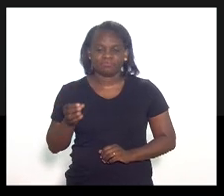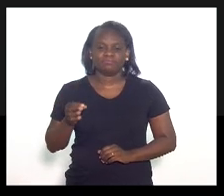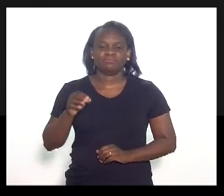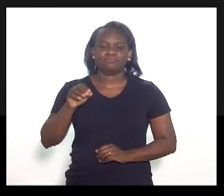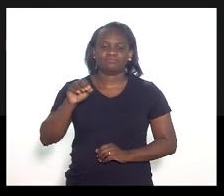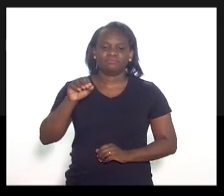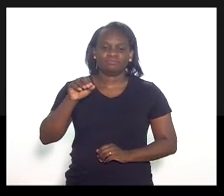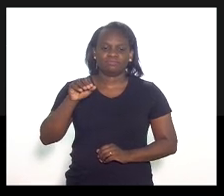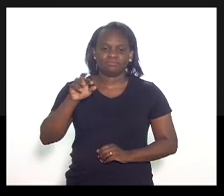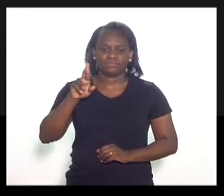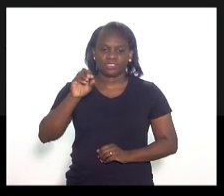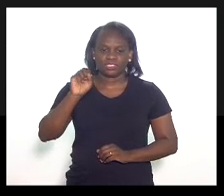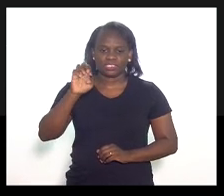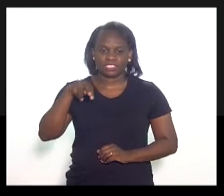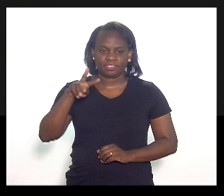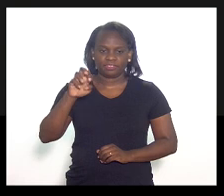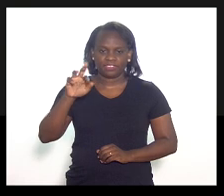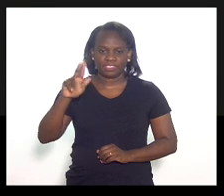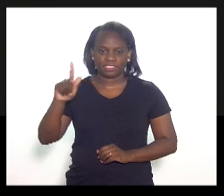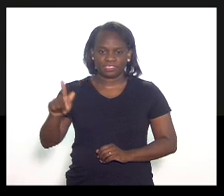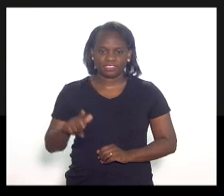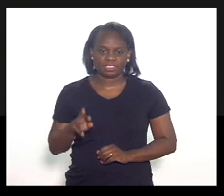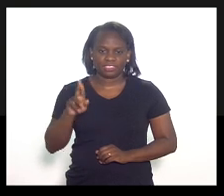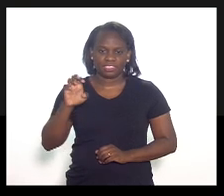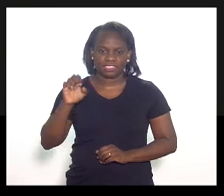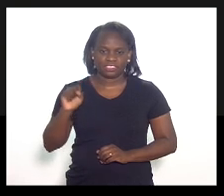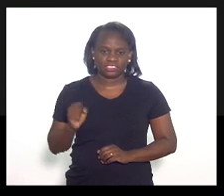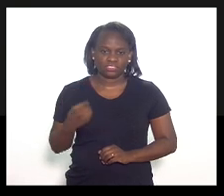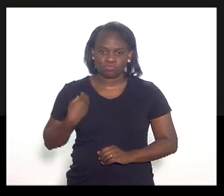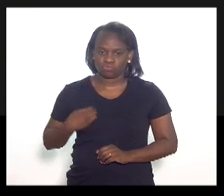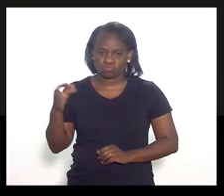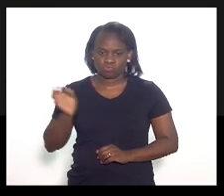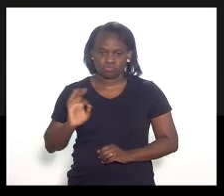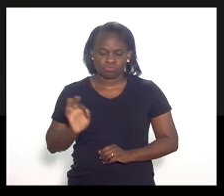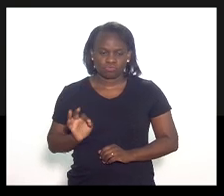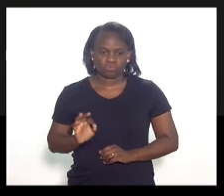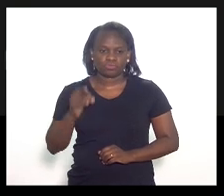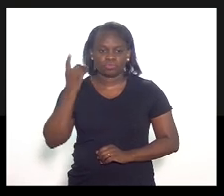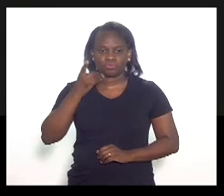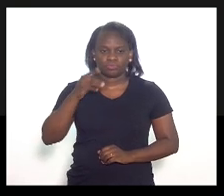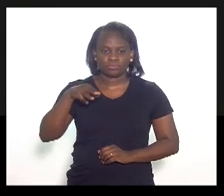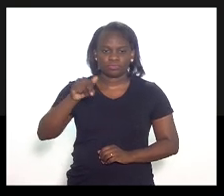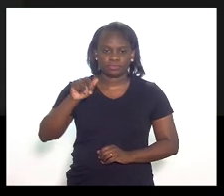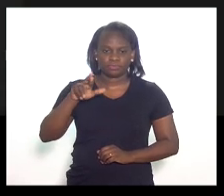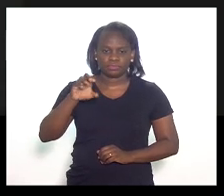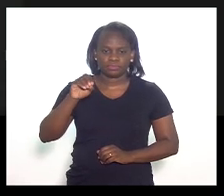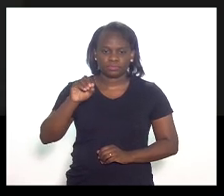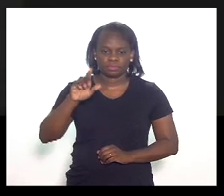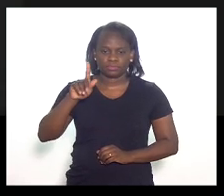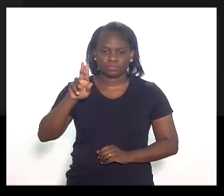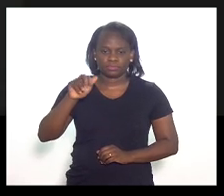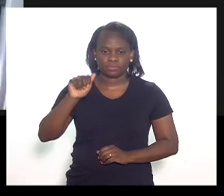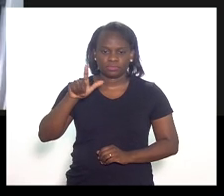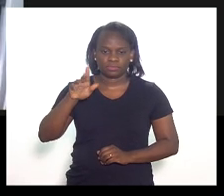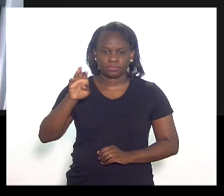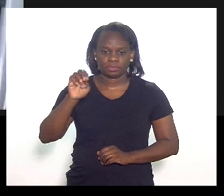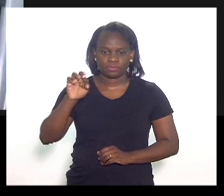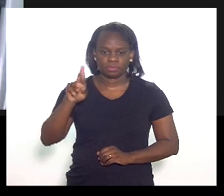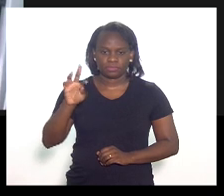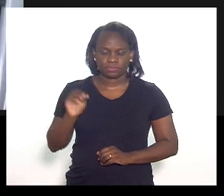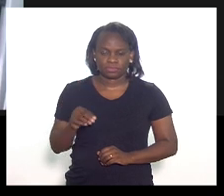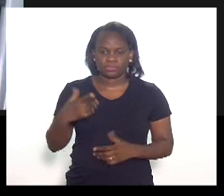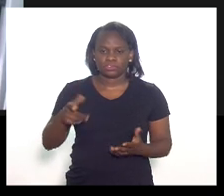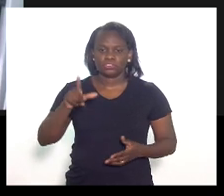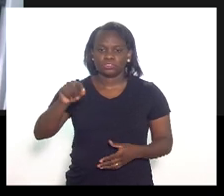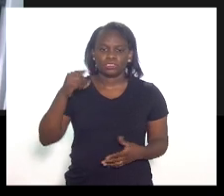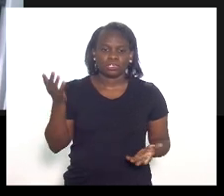deputado Rosenberg Reis. Não se encontrando presente, deputado Márcio Gualberto. Designo o